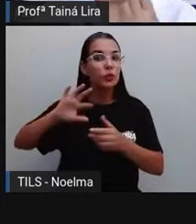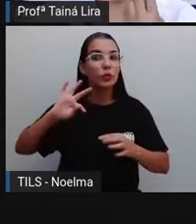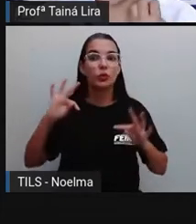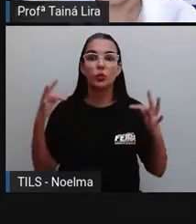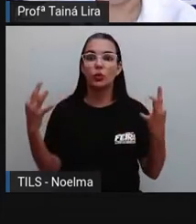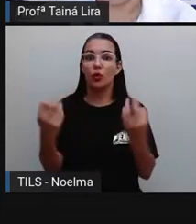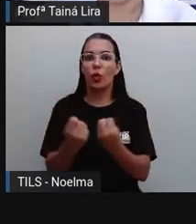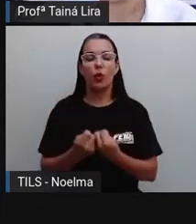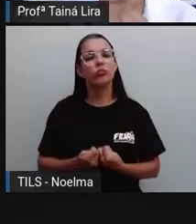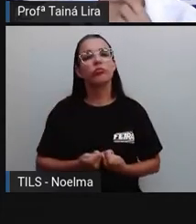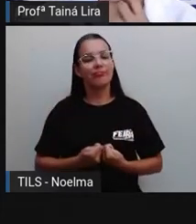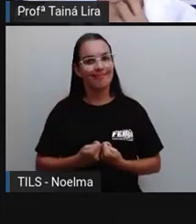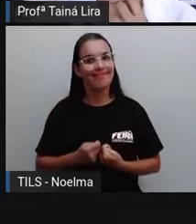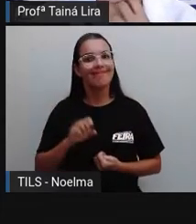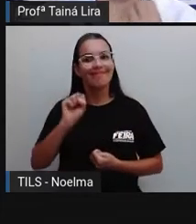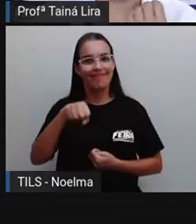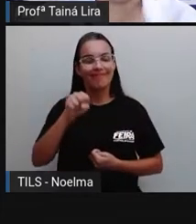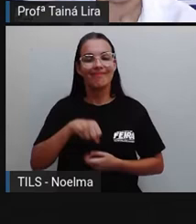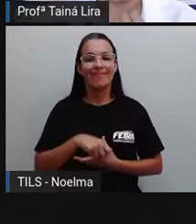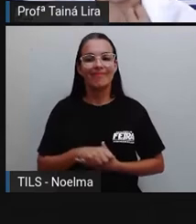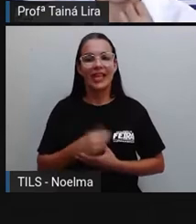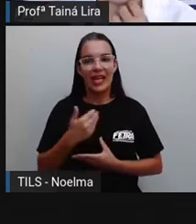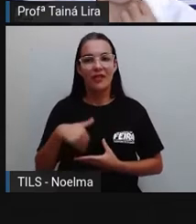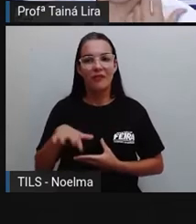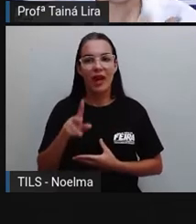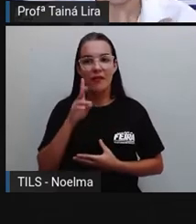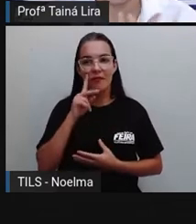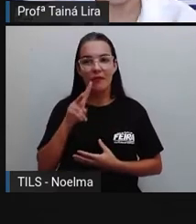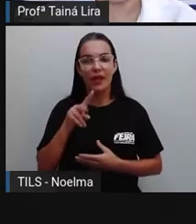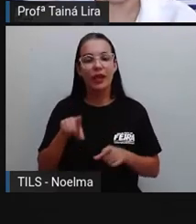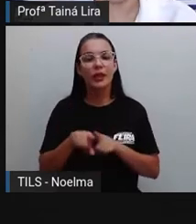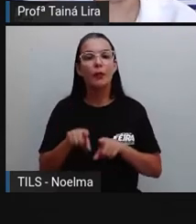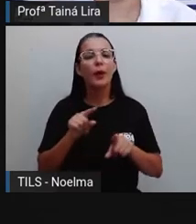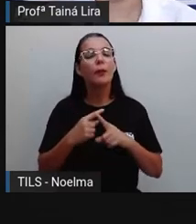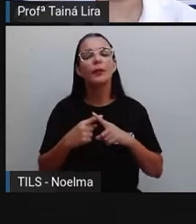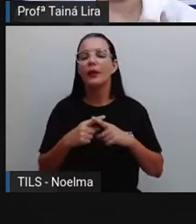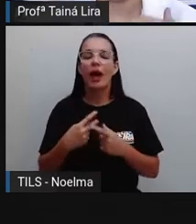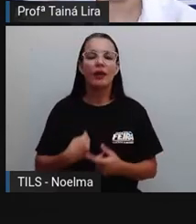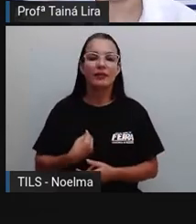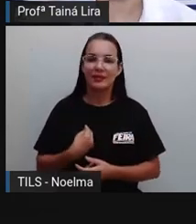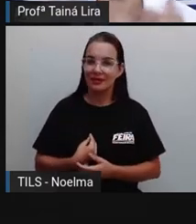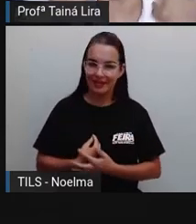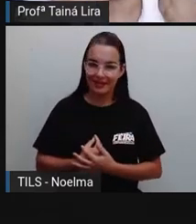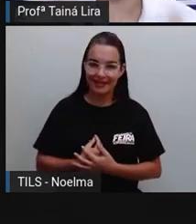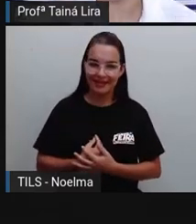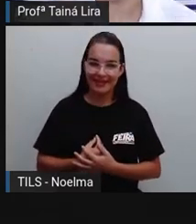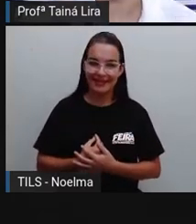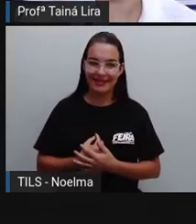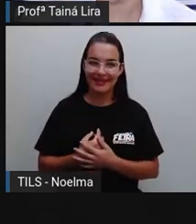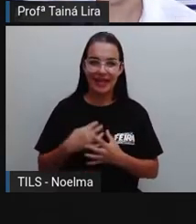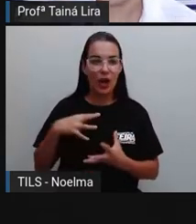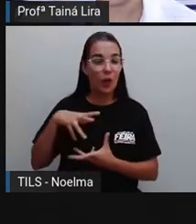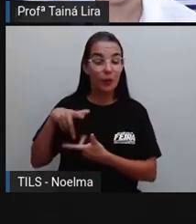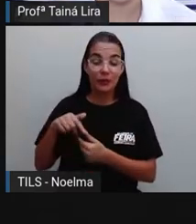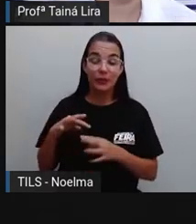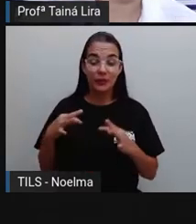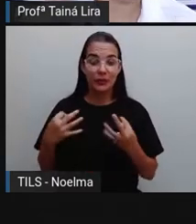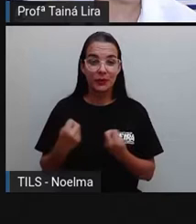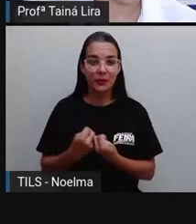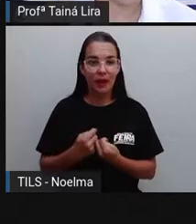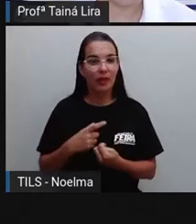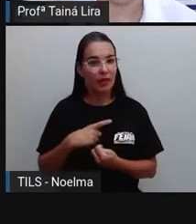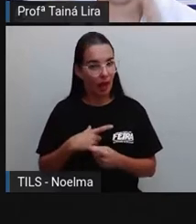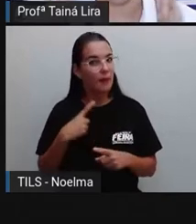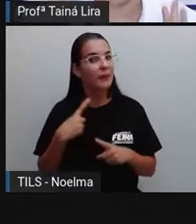por que, Pró, essas profissões também existem e por que elas existem, não é? Em todo mundo. Tem aí um